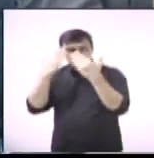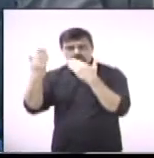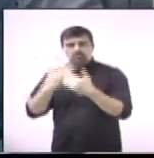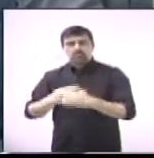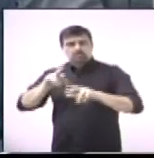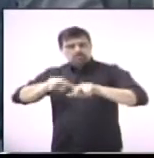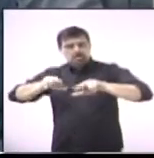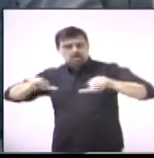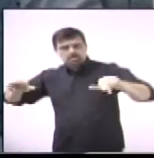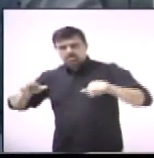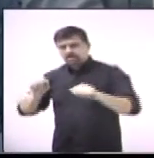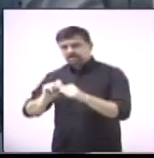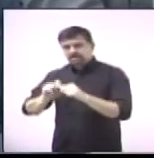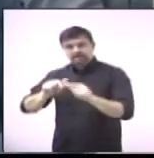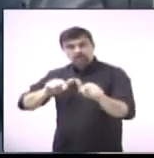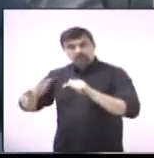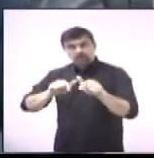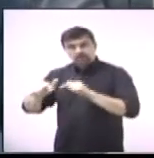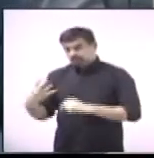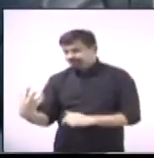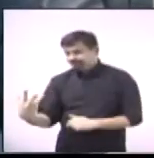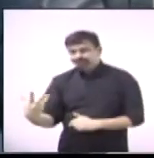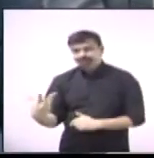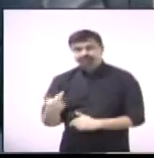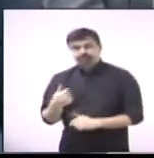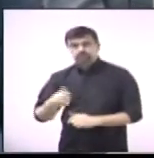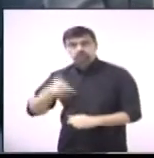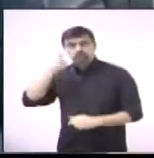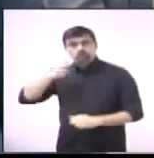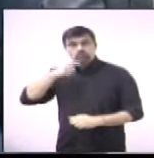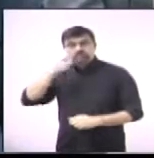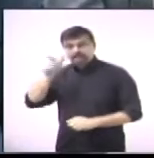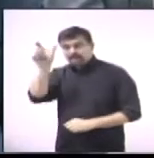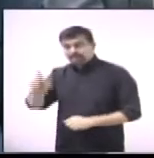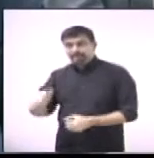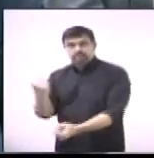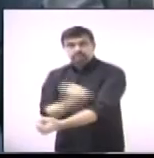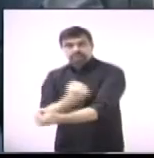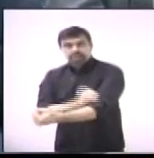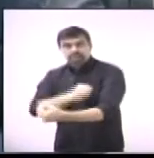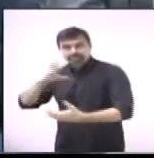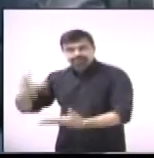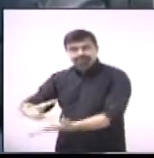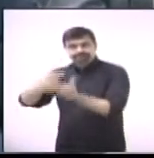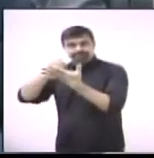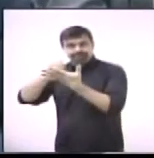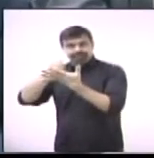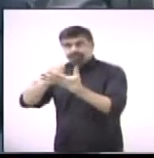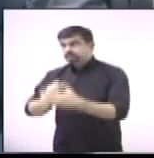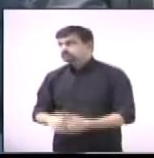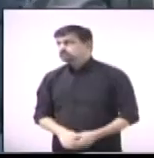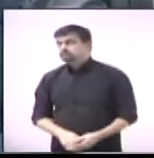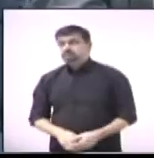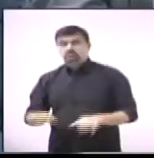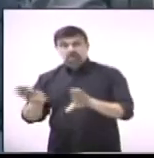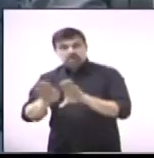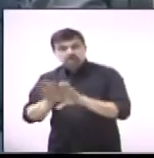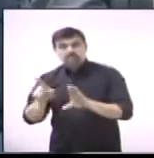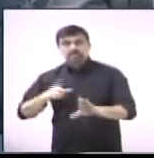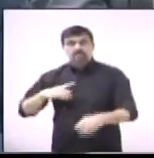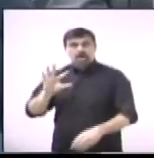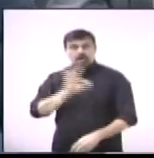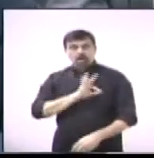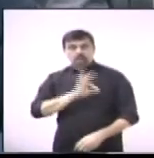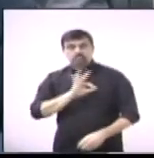e que faça um bom trabalho para poder resgatar os dependentes químicos. e, além disso, uma